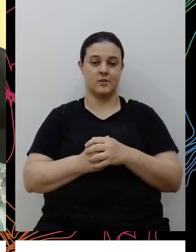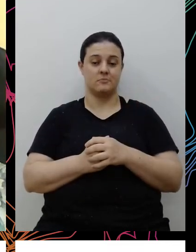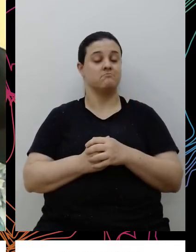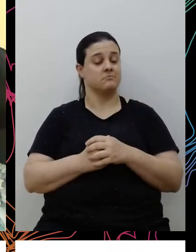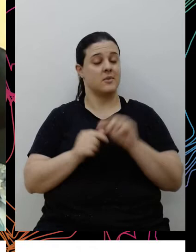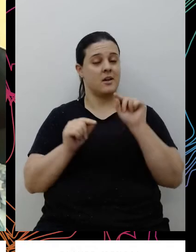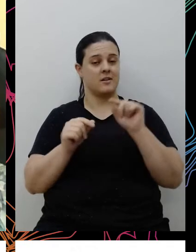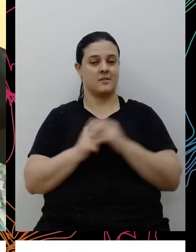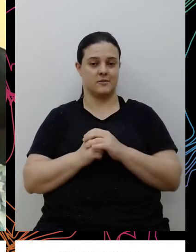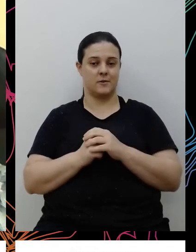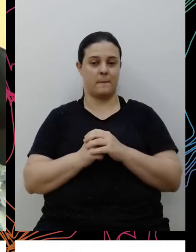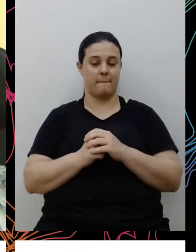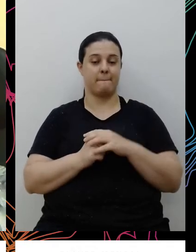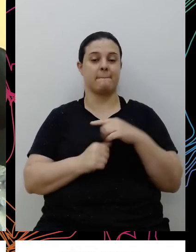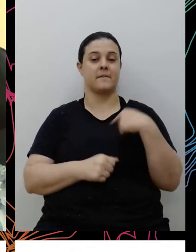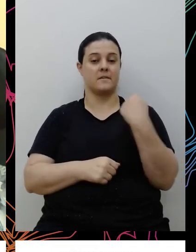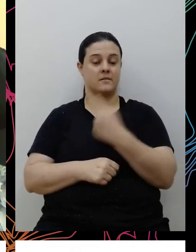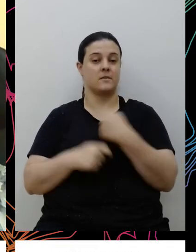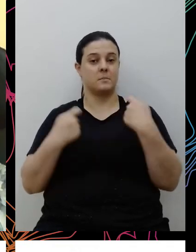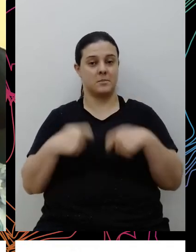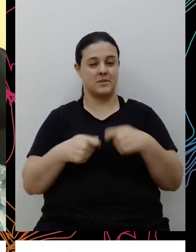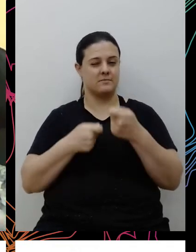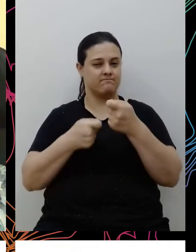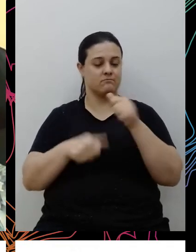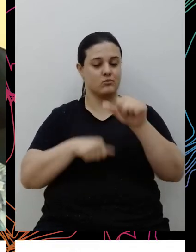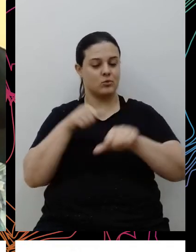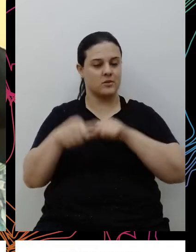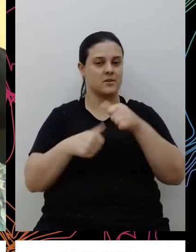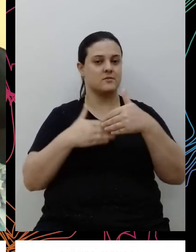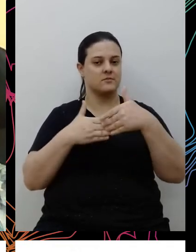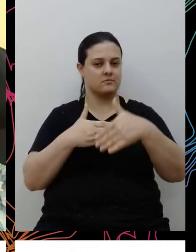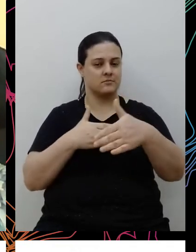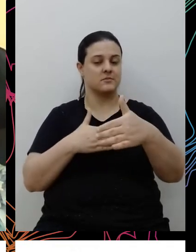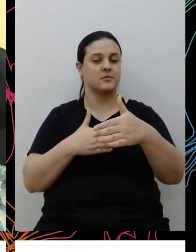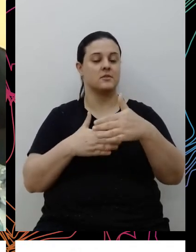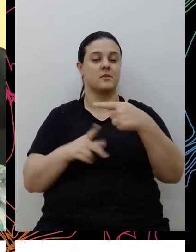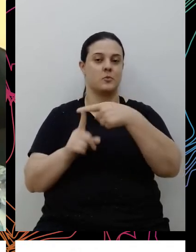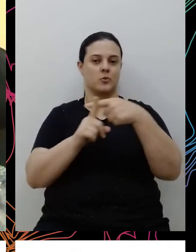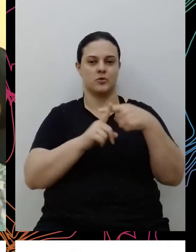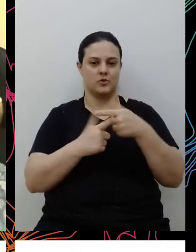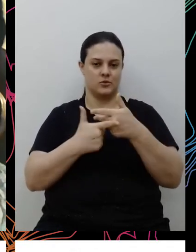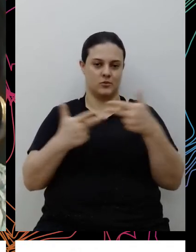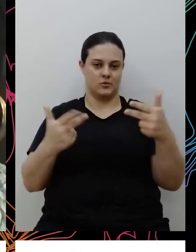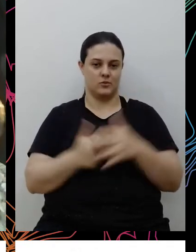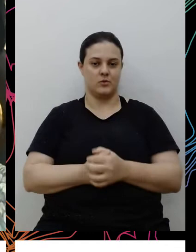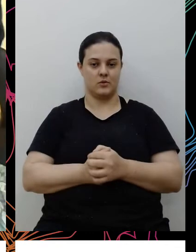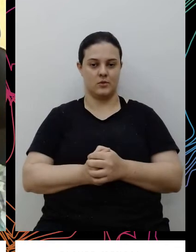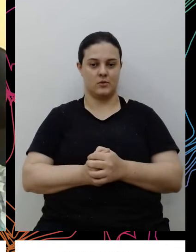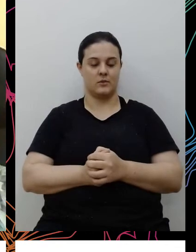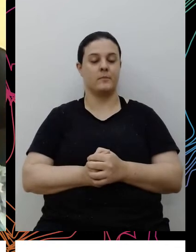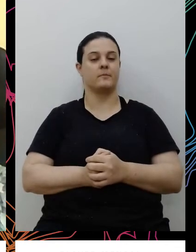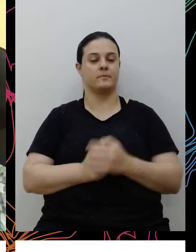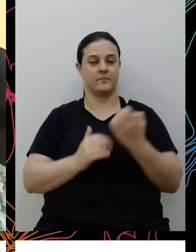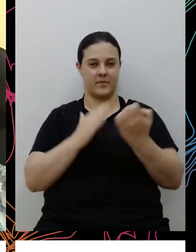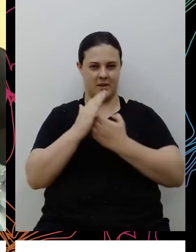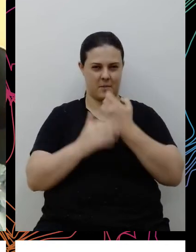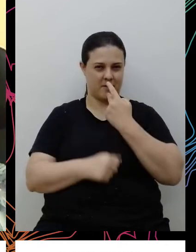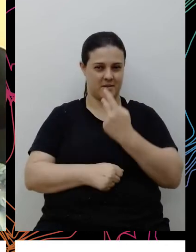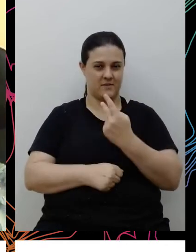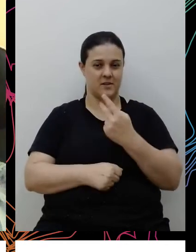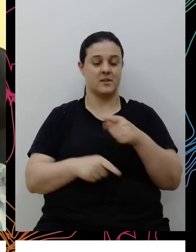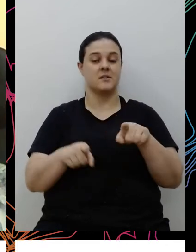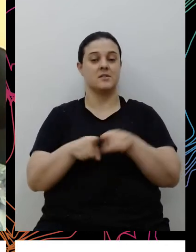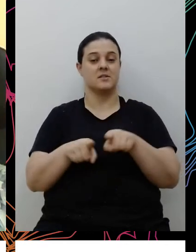esse, né, a gente precisa provocar mudanças e impactos positivos, né, e a gente fala muito de empresa, mas a gente também leva o